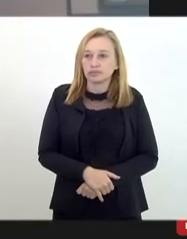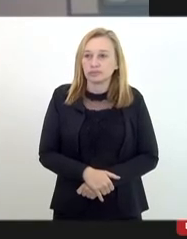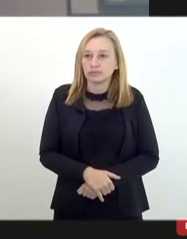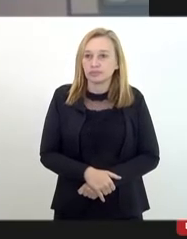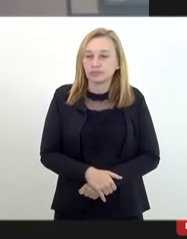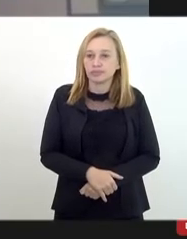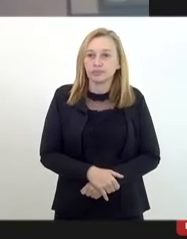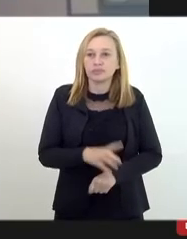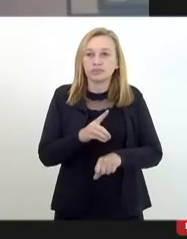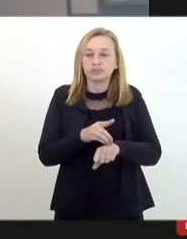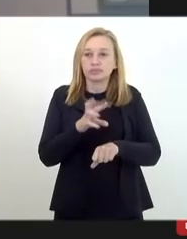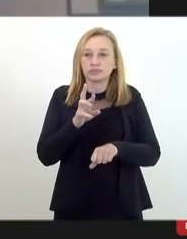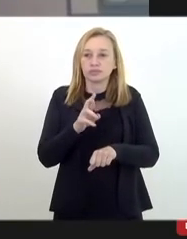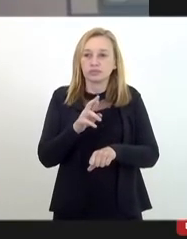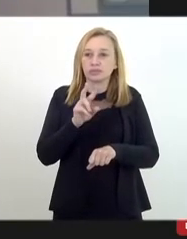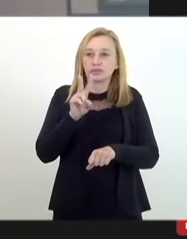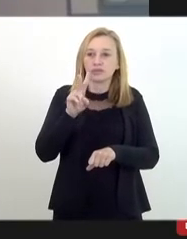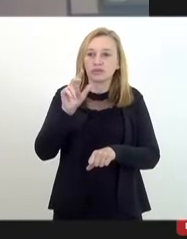Doutora Valesca?